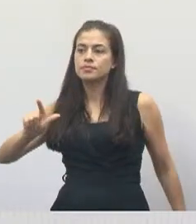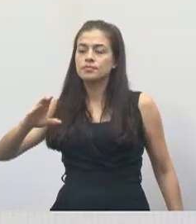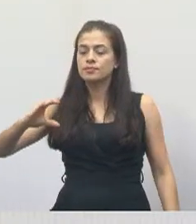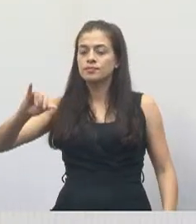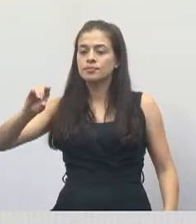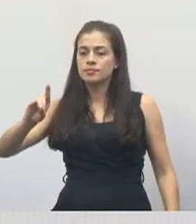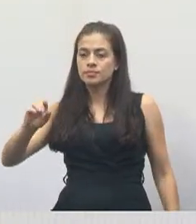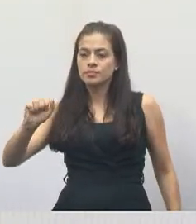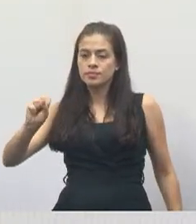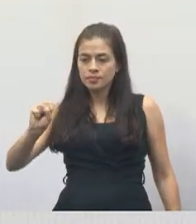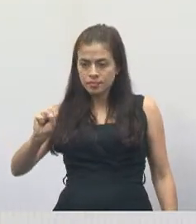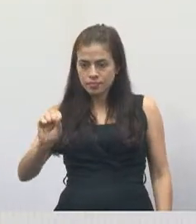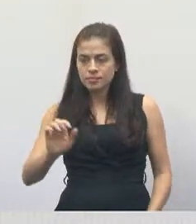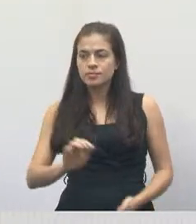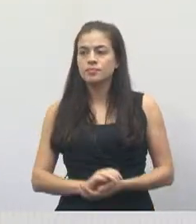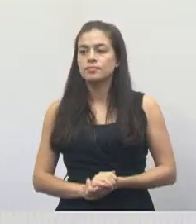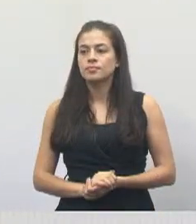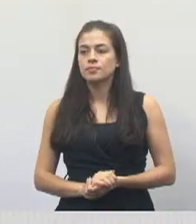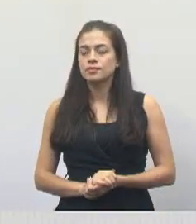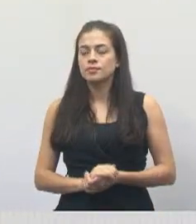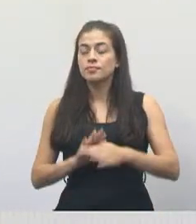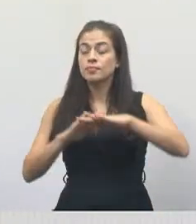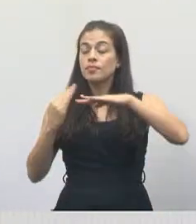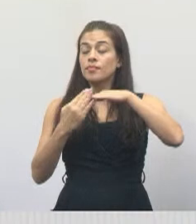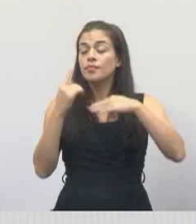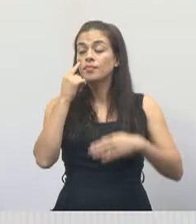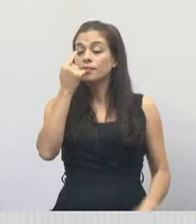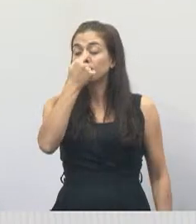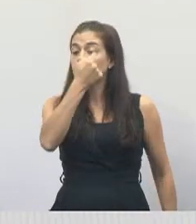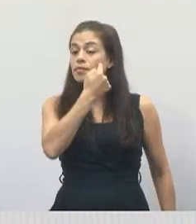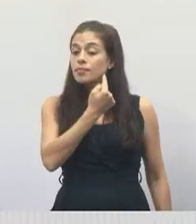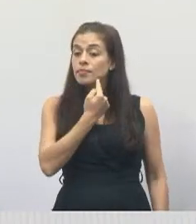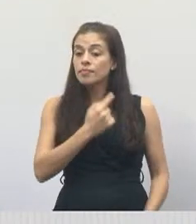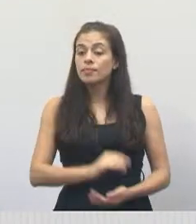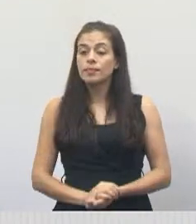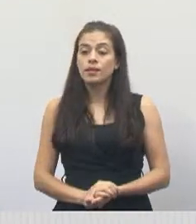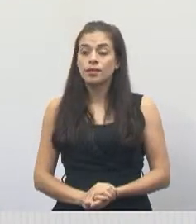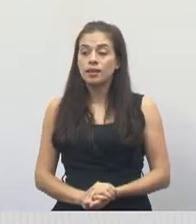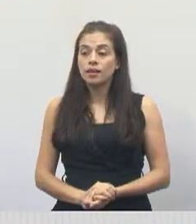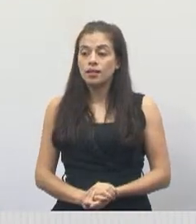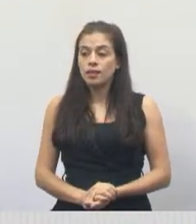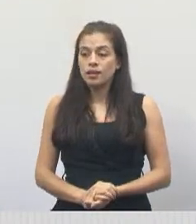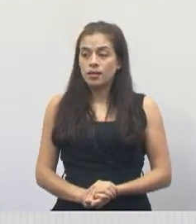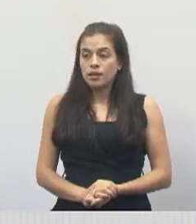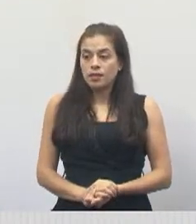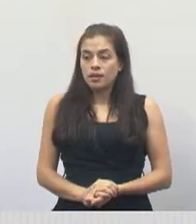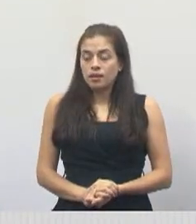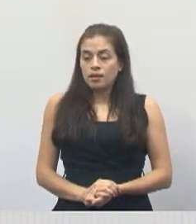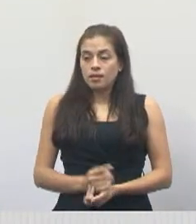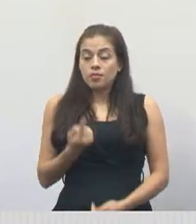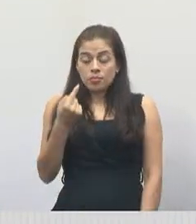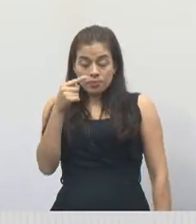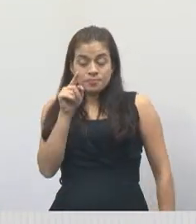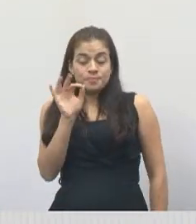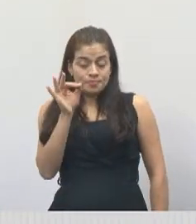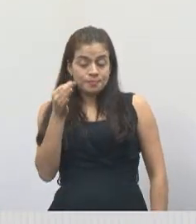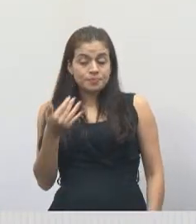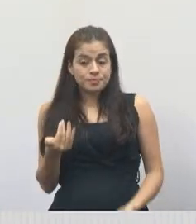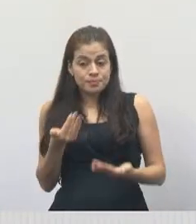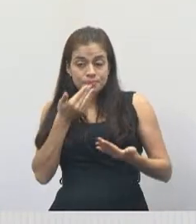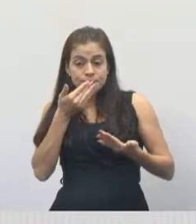Arnaldo Tânio, no bairro Parque Melua. Está ali, já estão pedindo que façam isso aí.